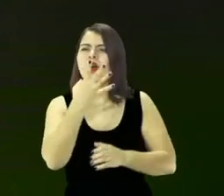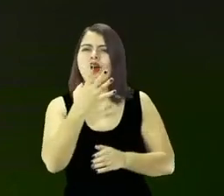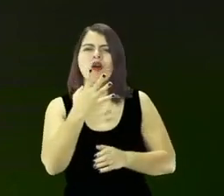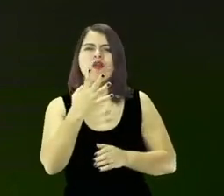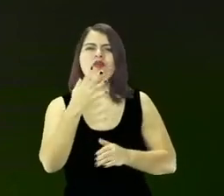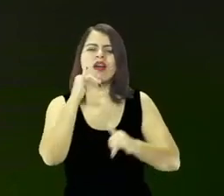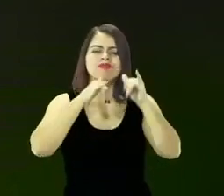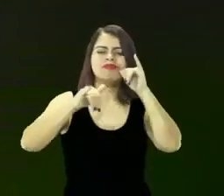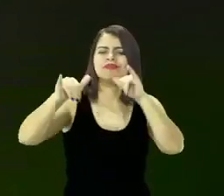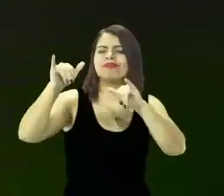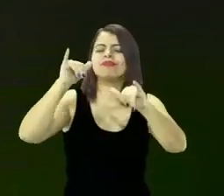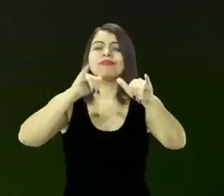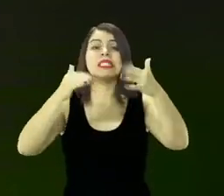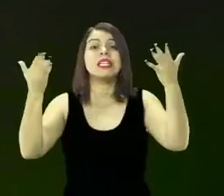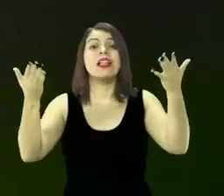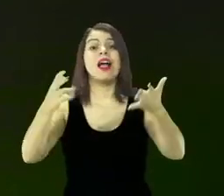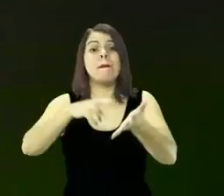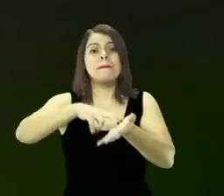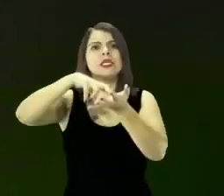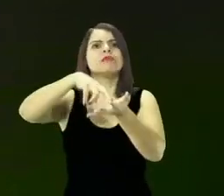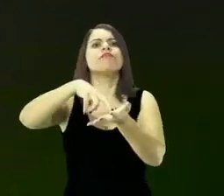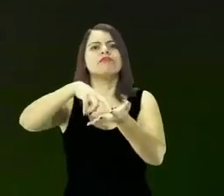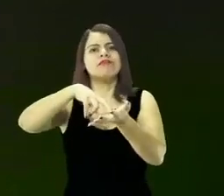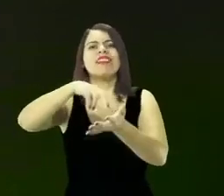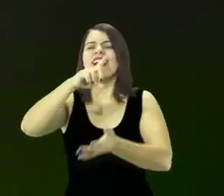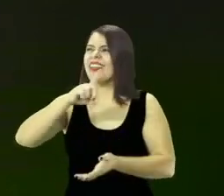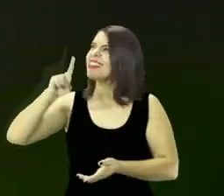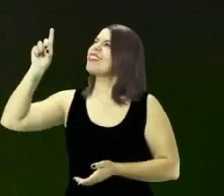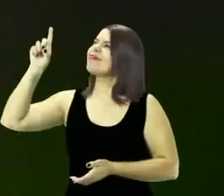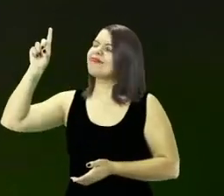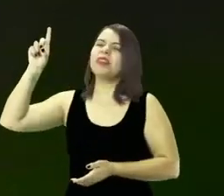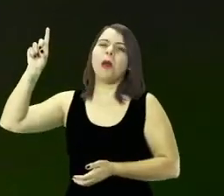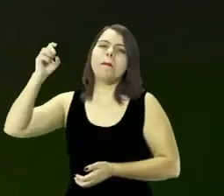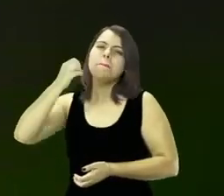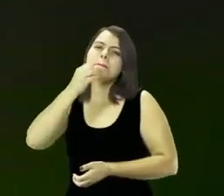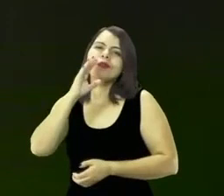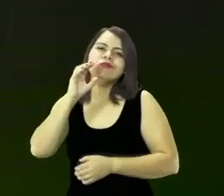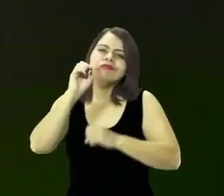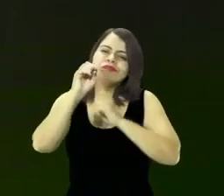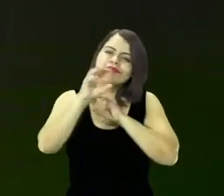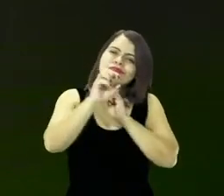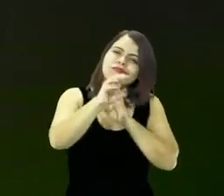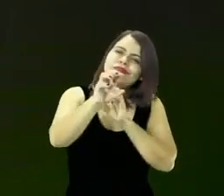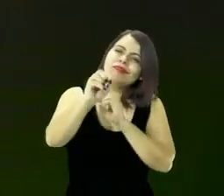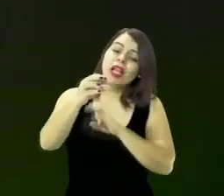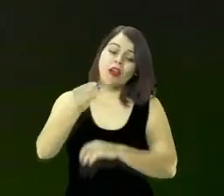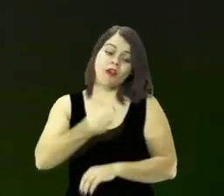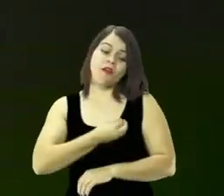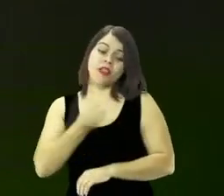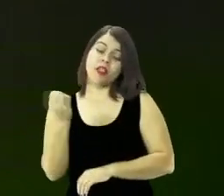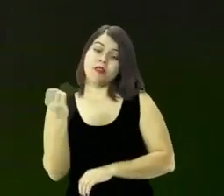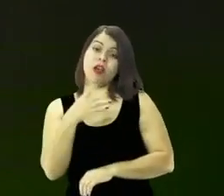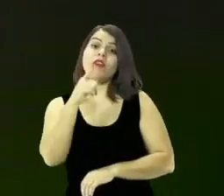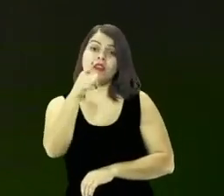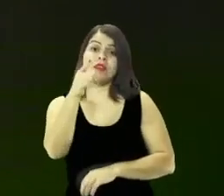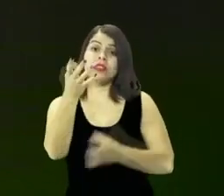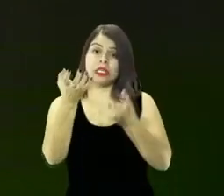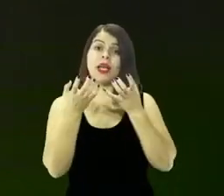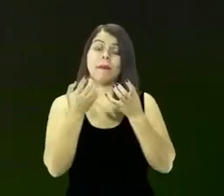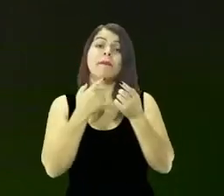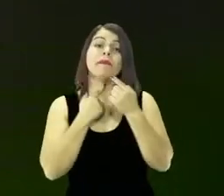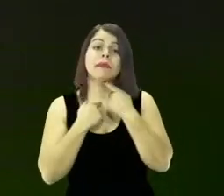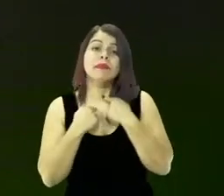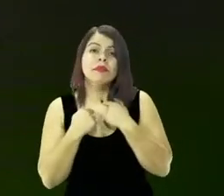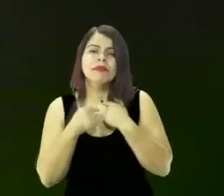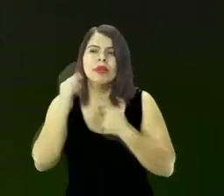nessa manhã Deus tem uma boa notícia para você ele tem uma vida nova se você deseja nascer de novo diga assim comigo Senhor Deus